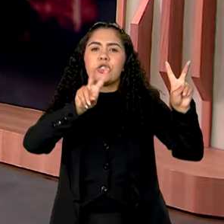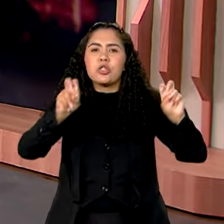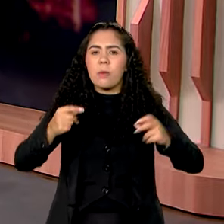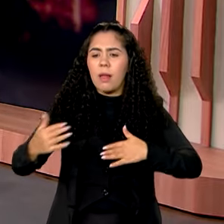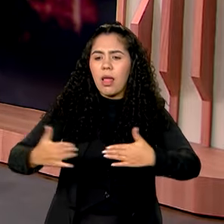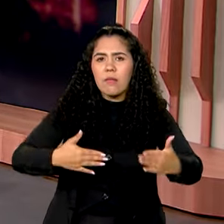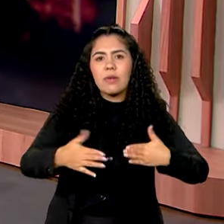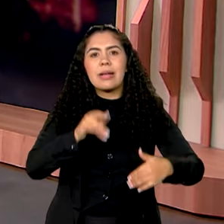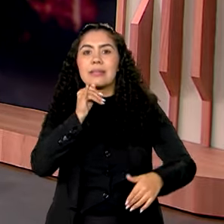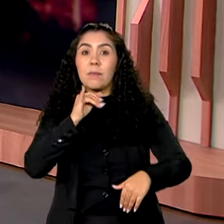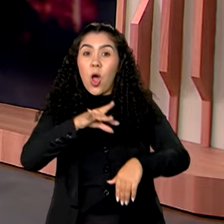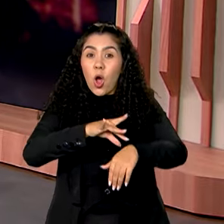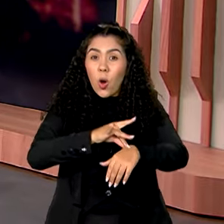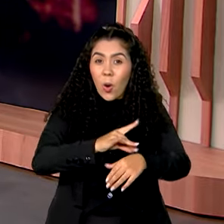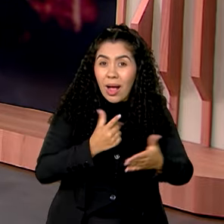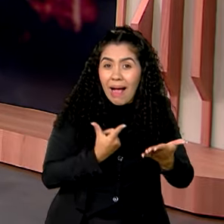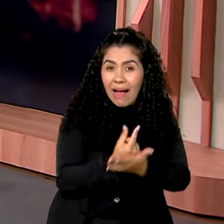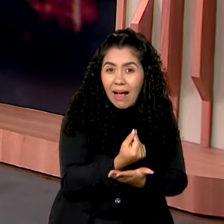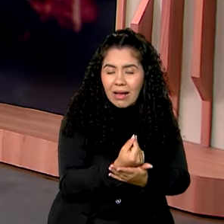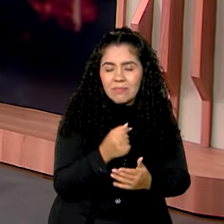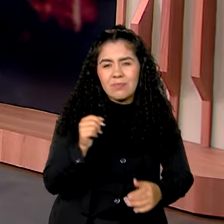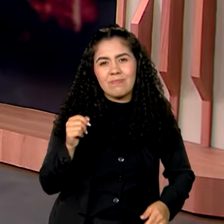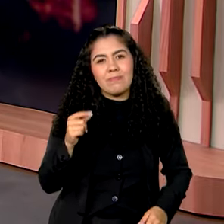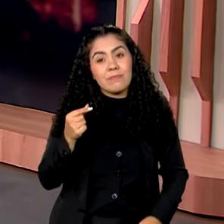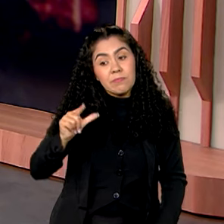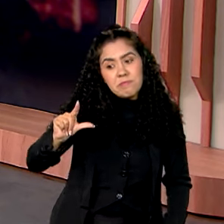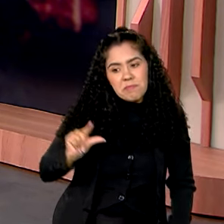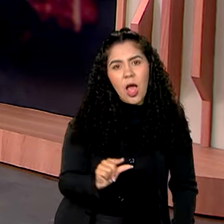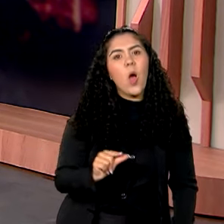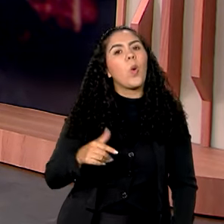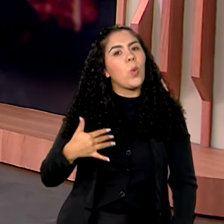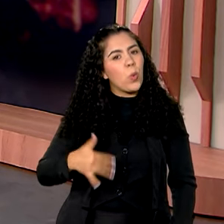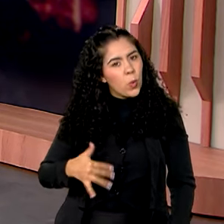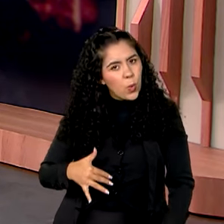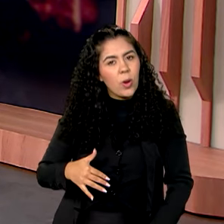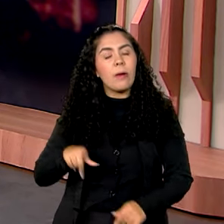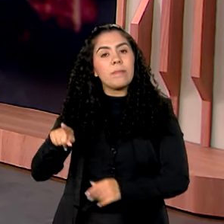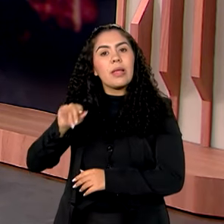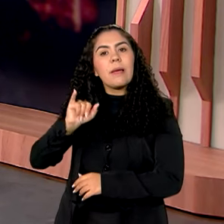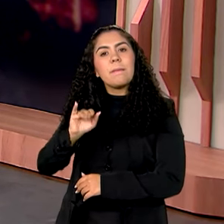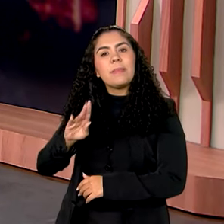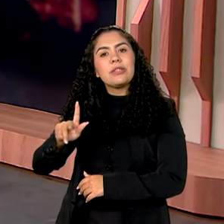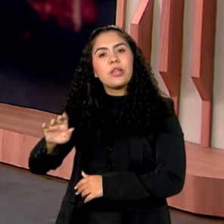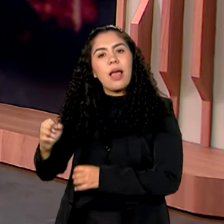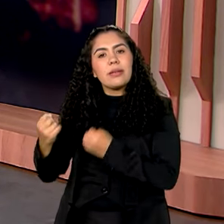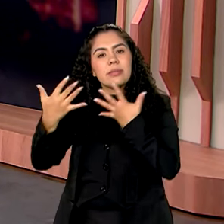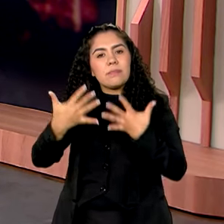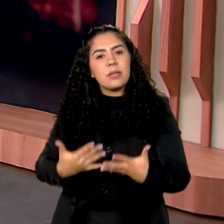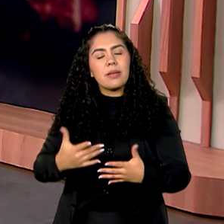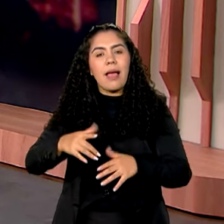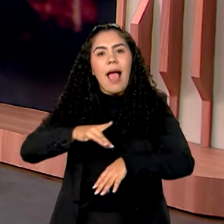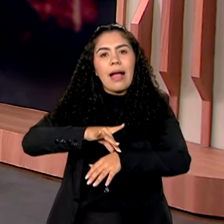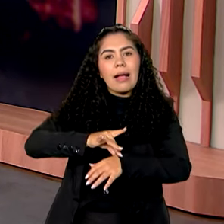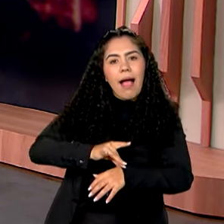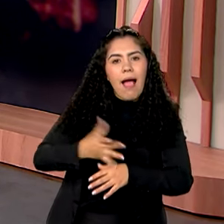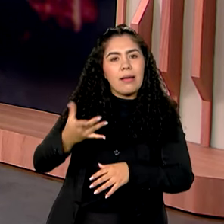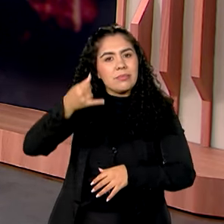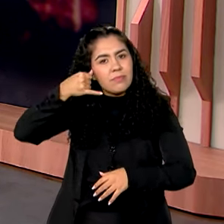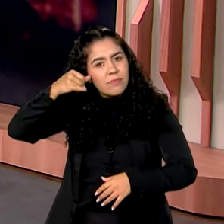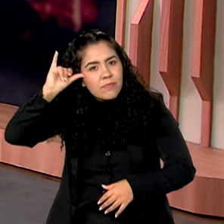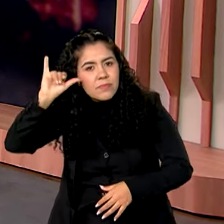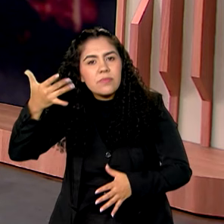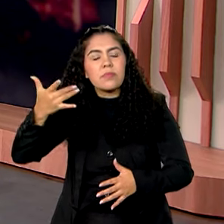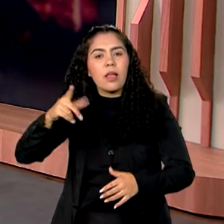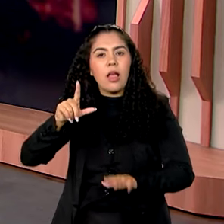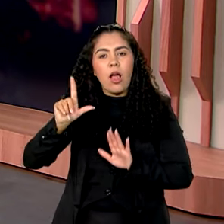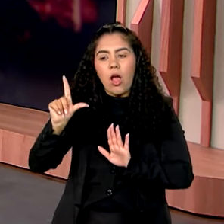comprar carne tem ficado mais barato. Dados do IBGE mostram que neste ano, as carnes vermelhas tiveram queda